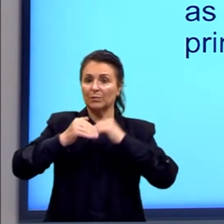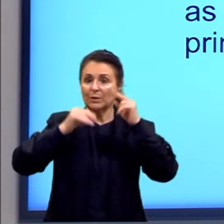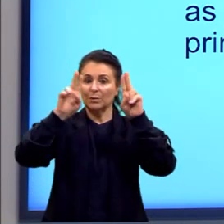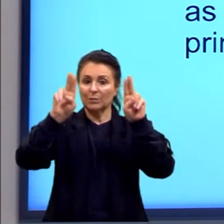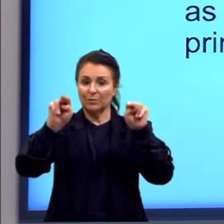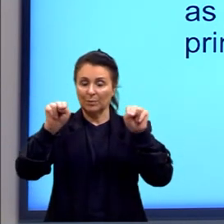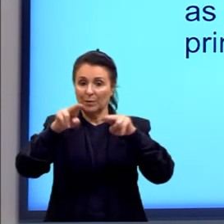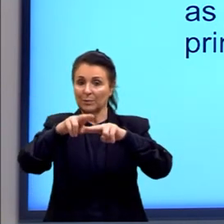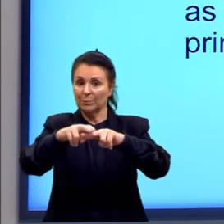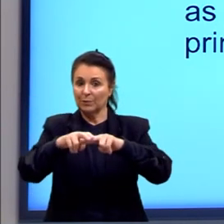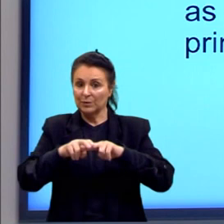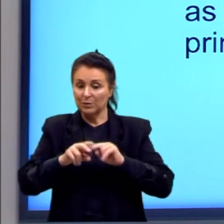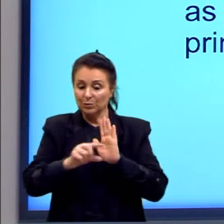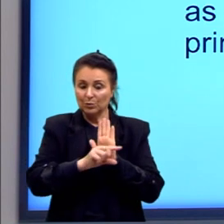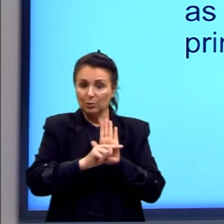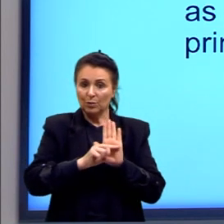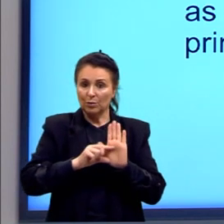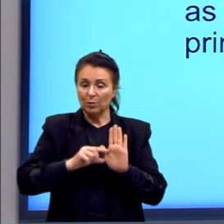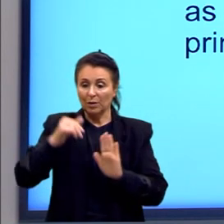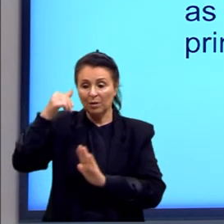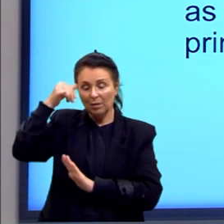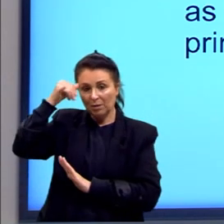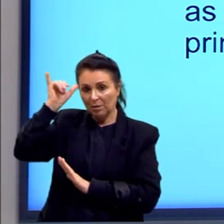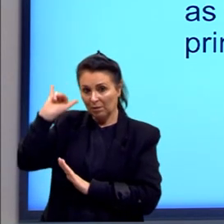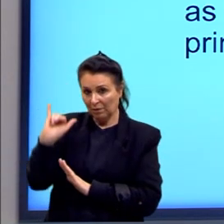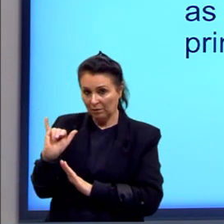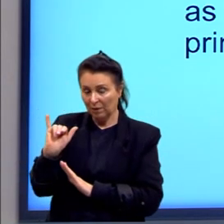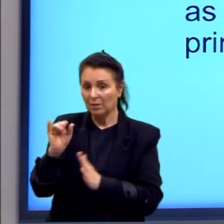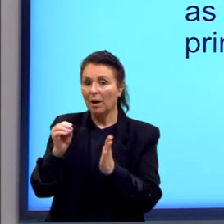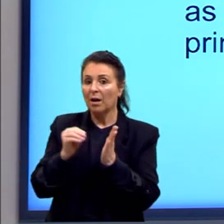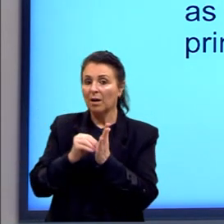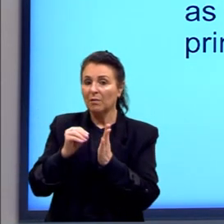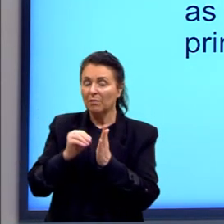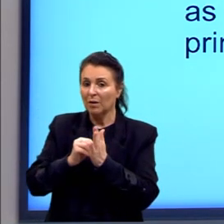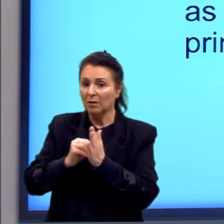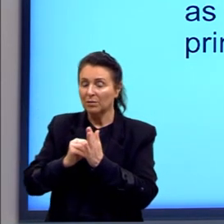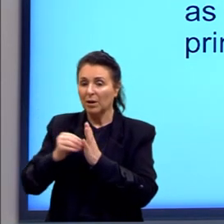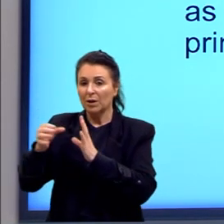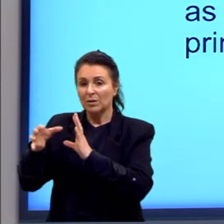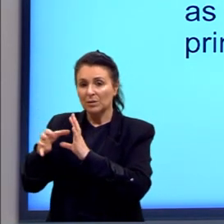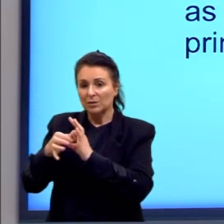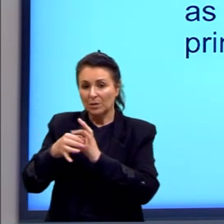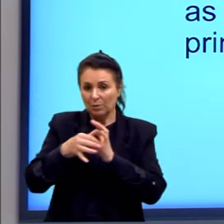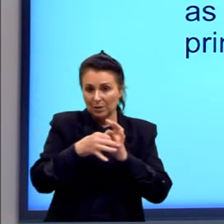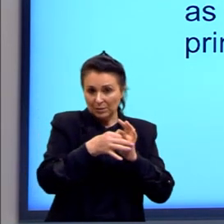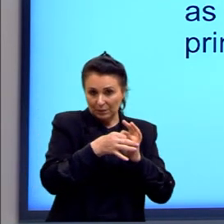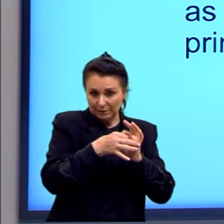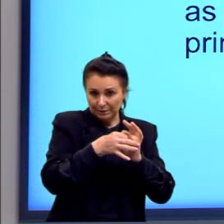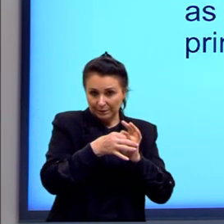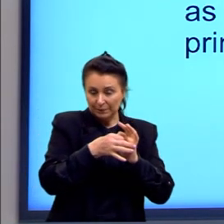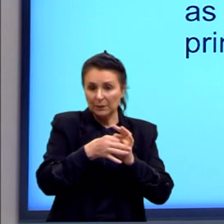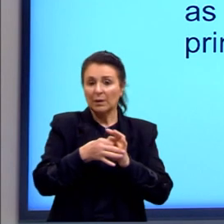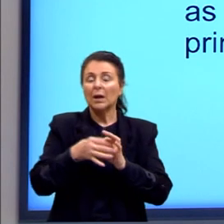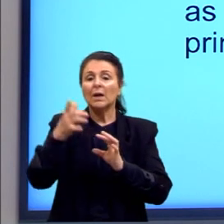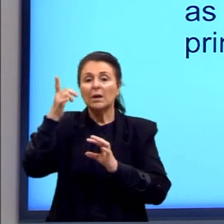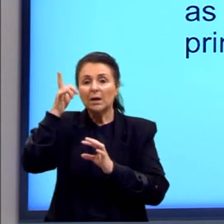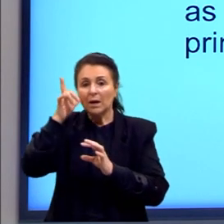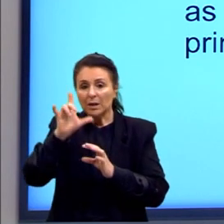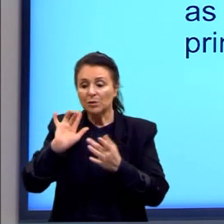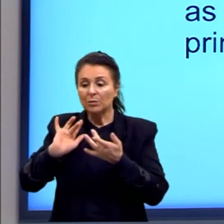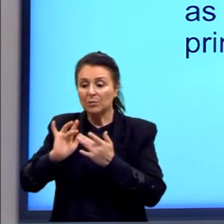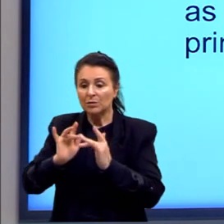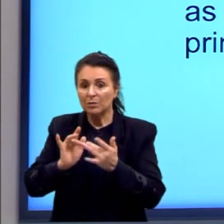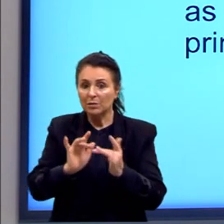forma, o autor evita falta de coesão garantindo uma boa articulação entre as